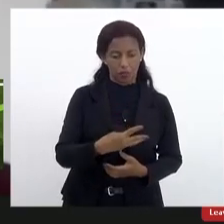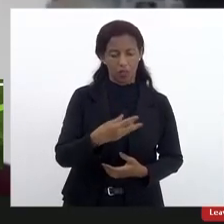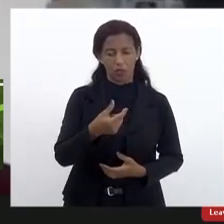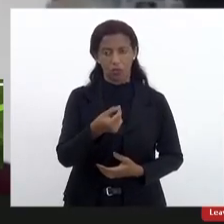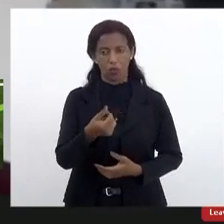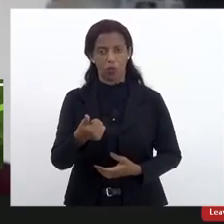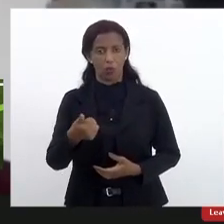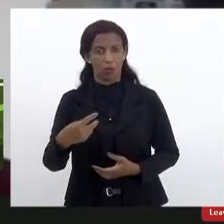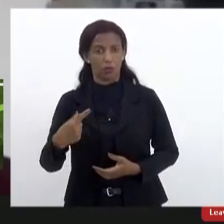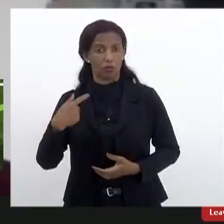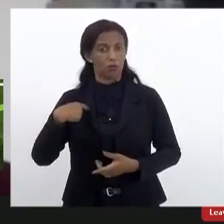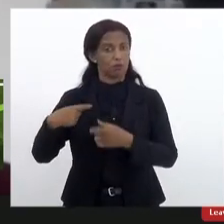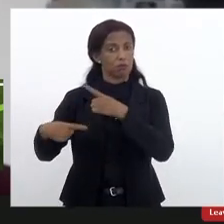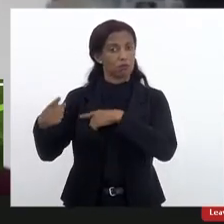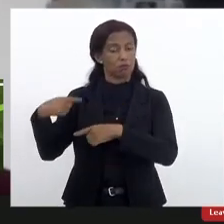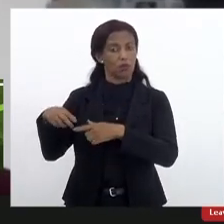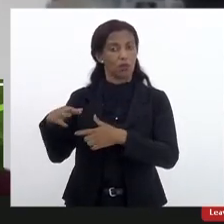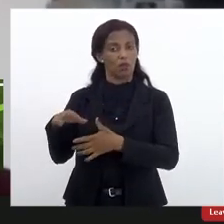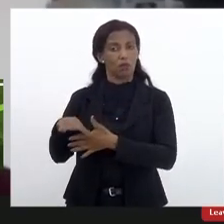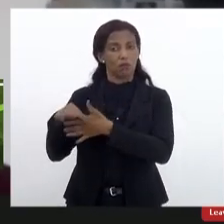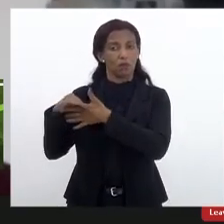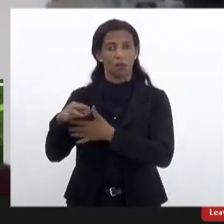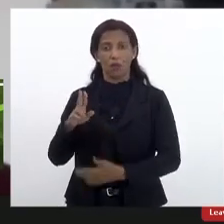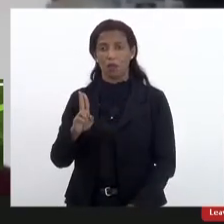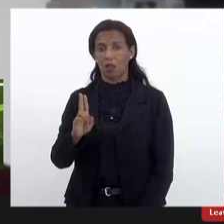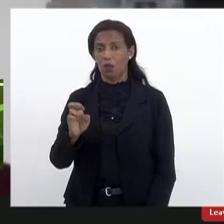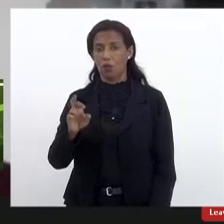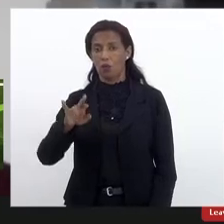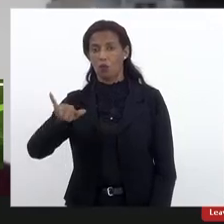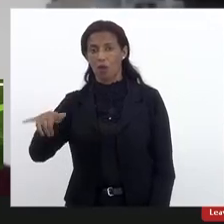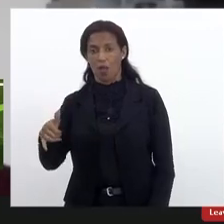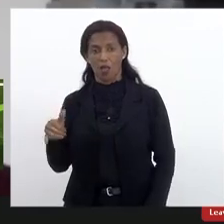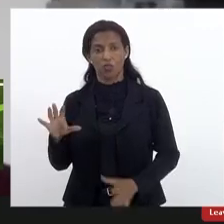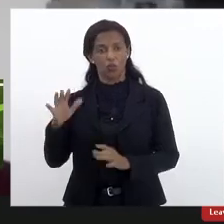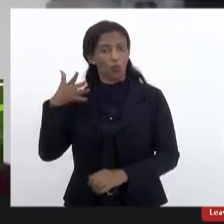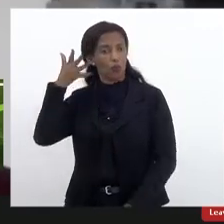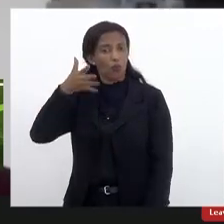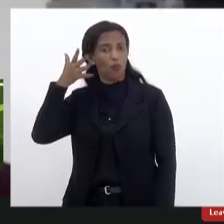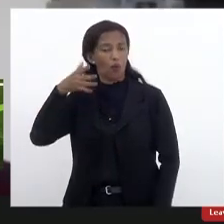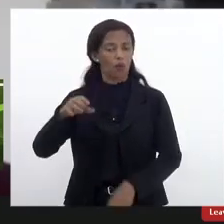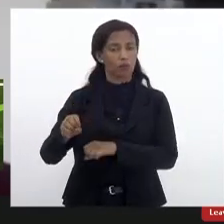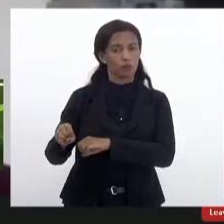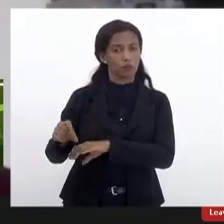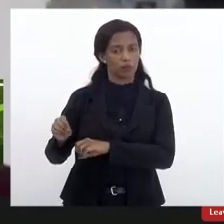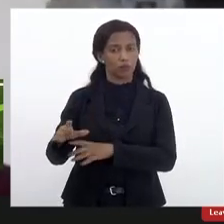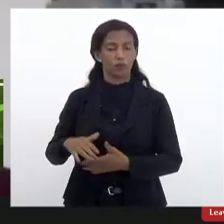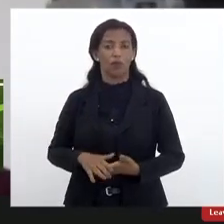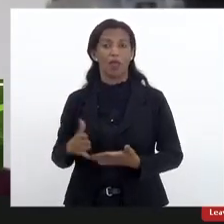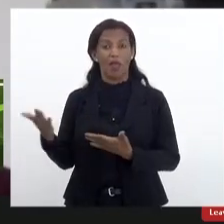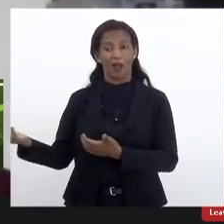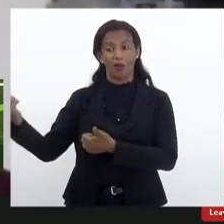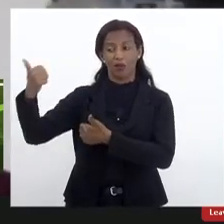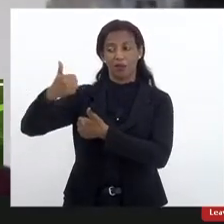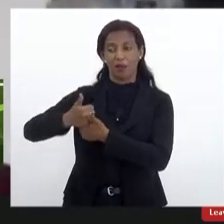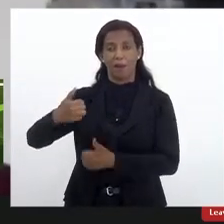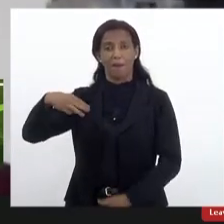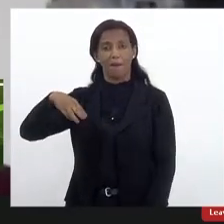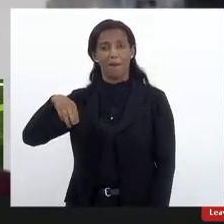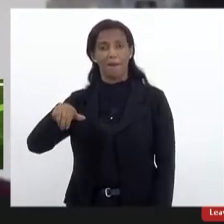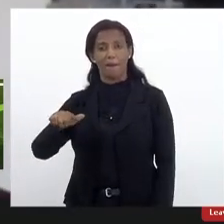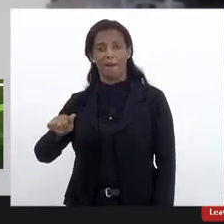eu era representante da UERJ no fórum estadual de educação onde está agora o Madureira como